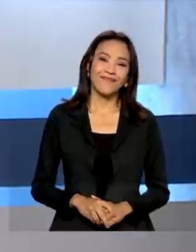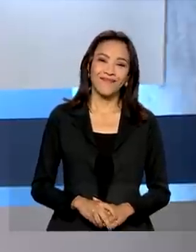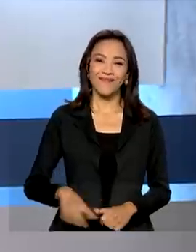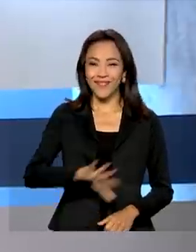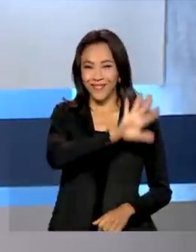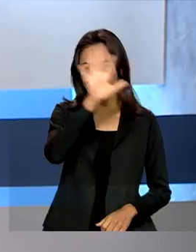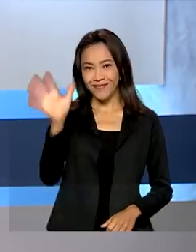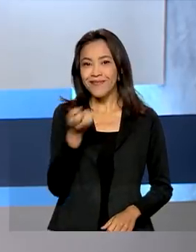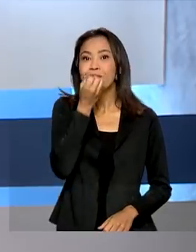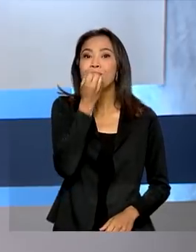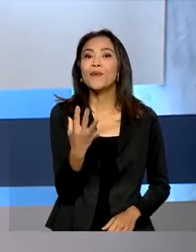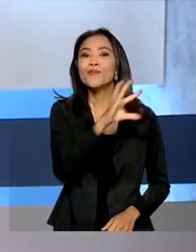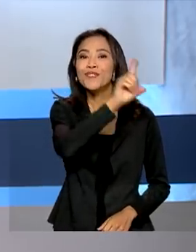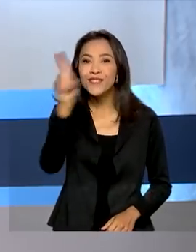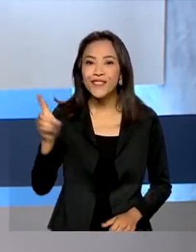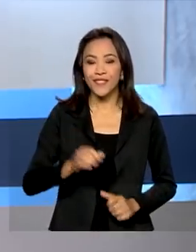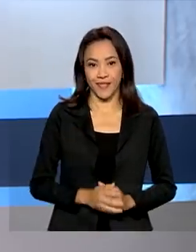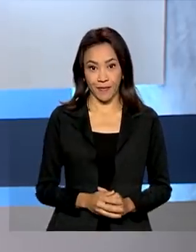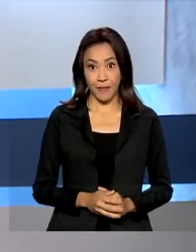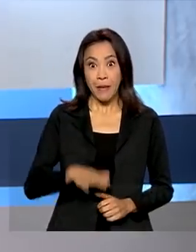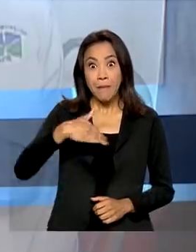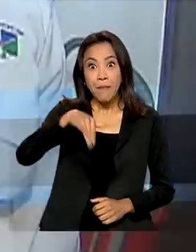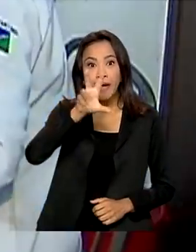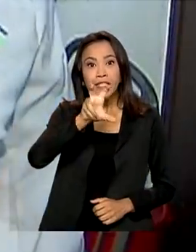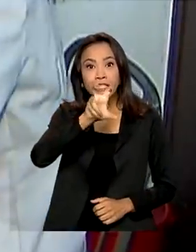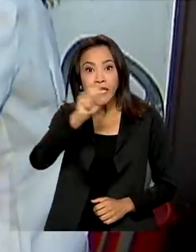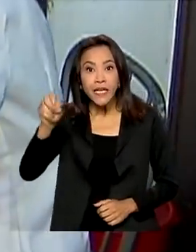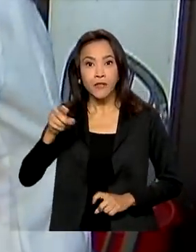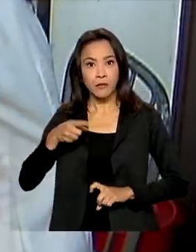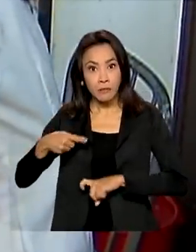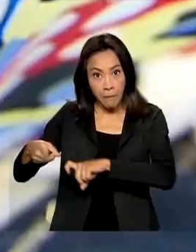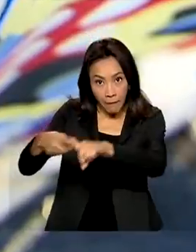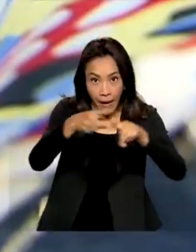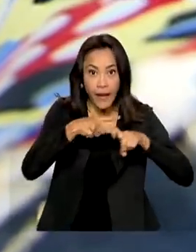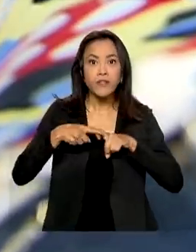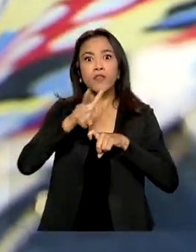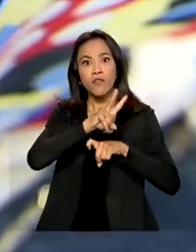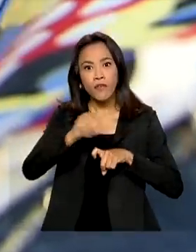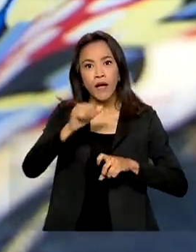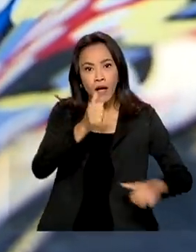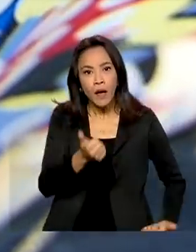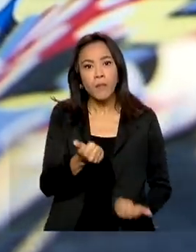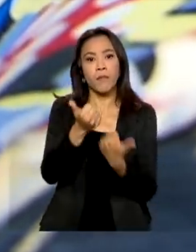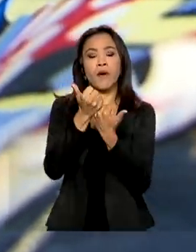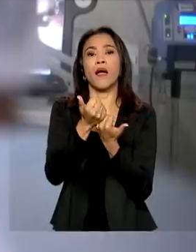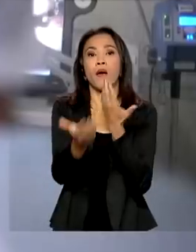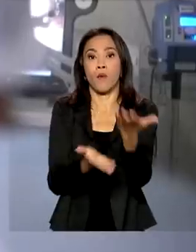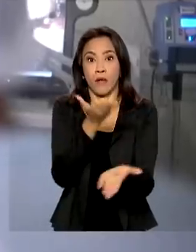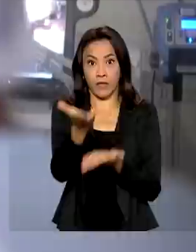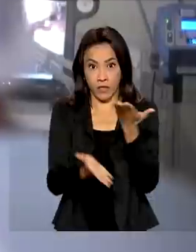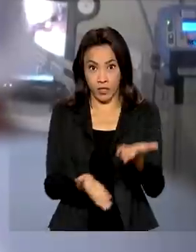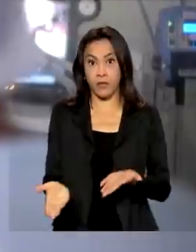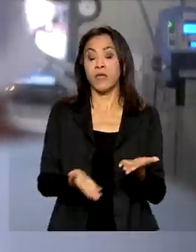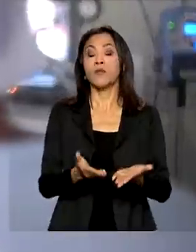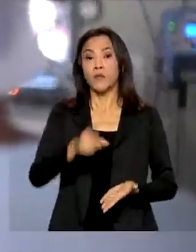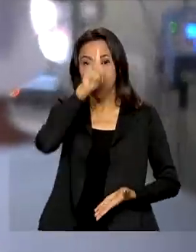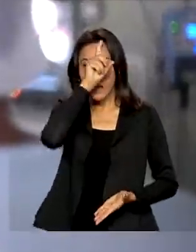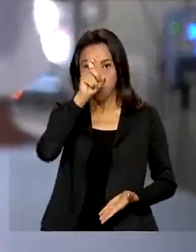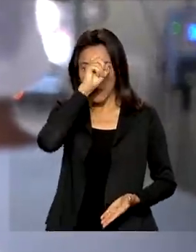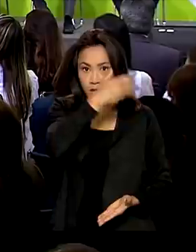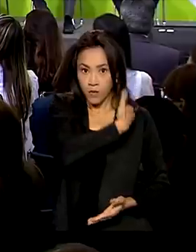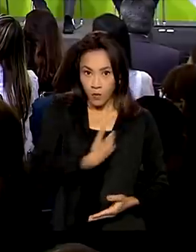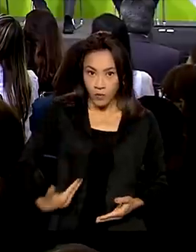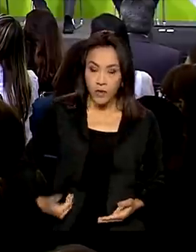Olá, bom dia pra você. Mais de 500 médicos vão reforçar o atendimento no Sistema Único de Saúde. Os